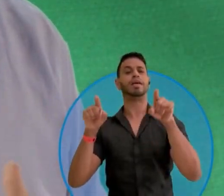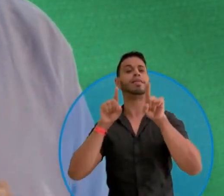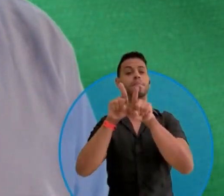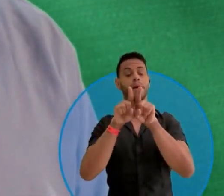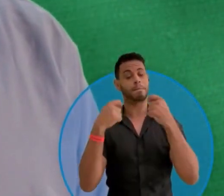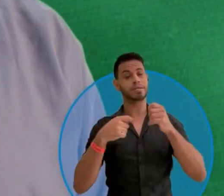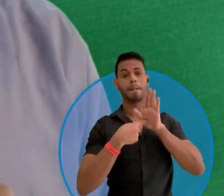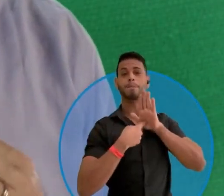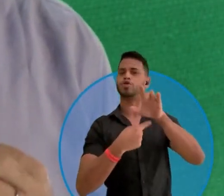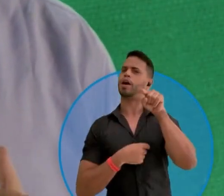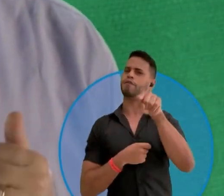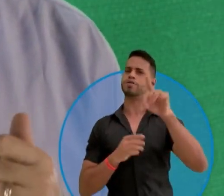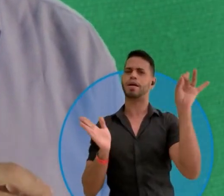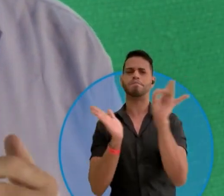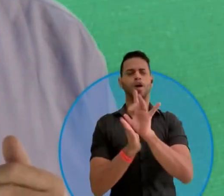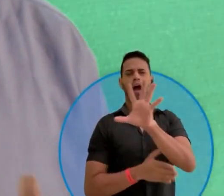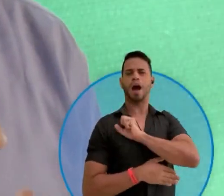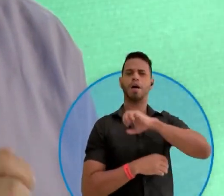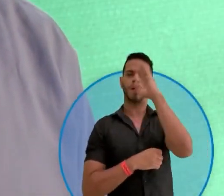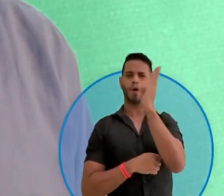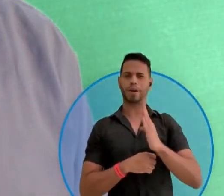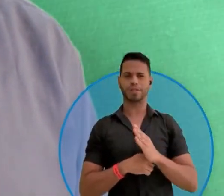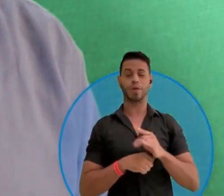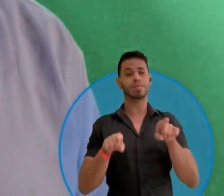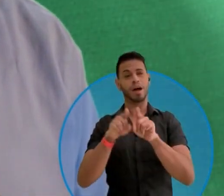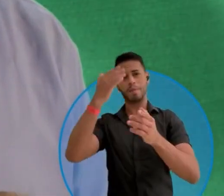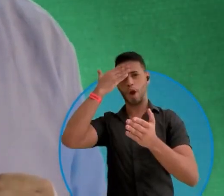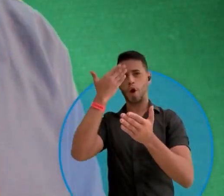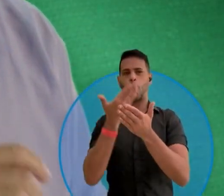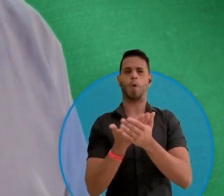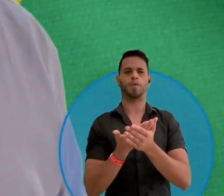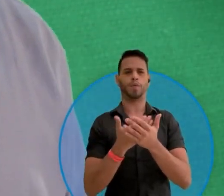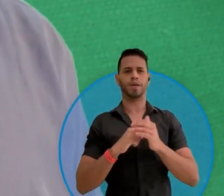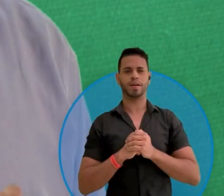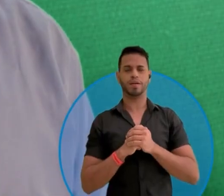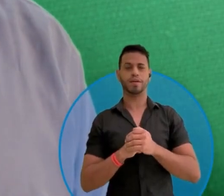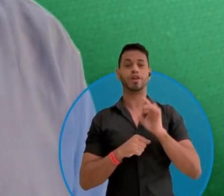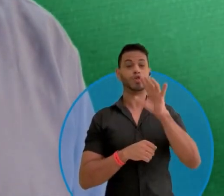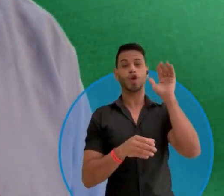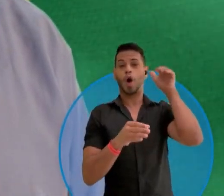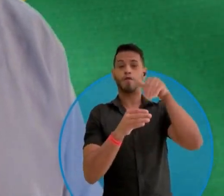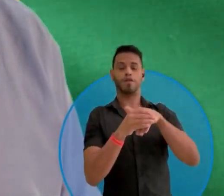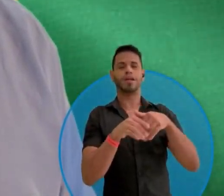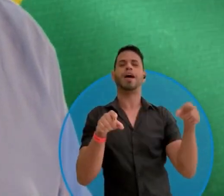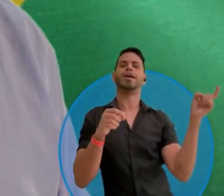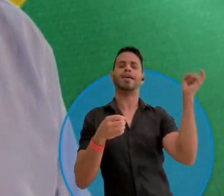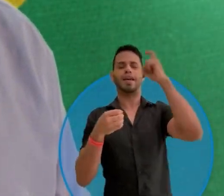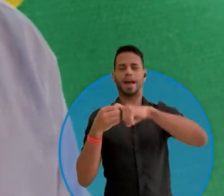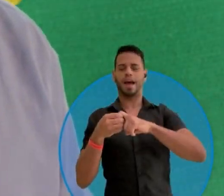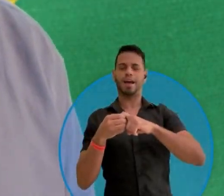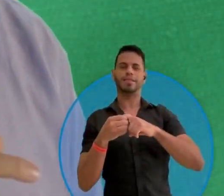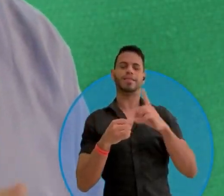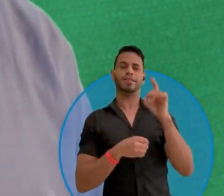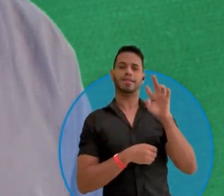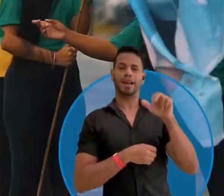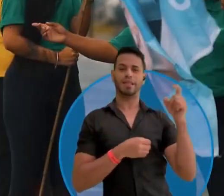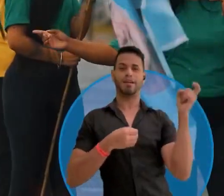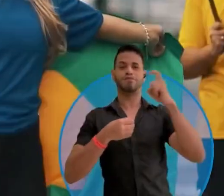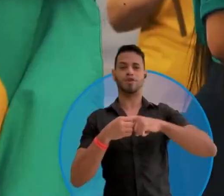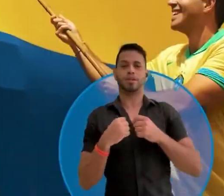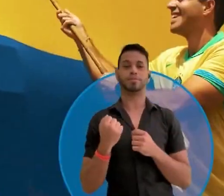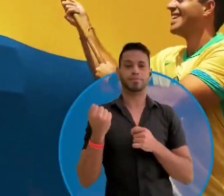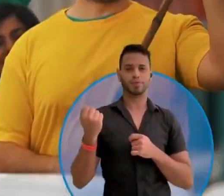na sua varanda, e mostre que você ama o Brasil. E confie a minha gente, é só votar que a direita volta.